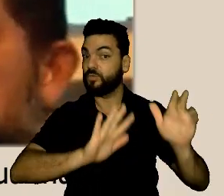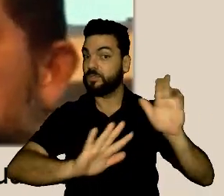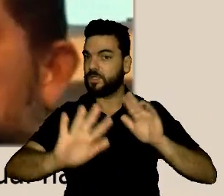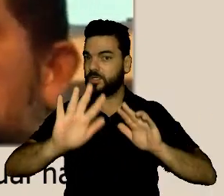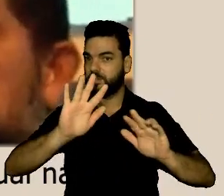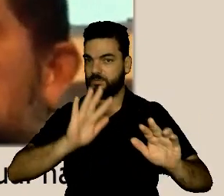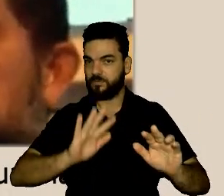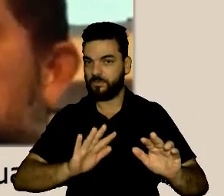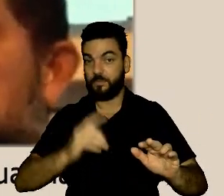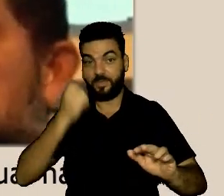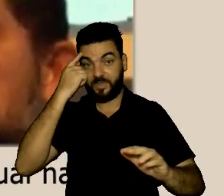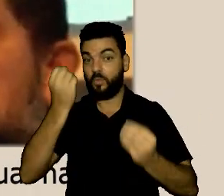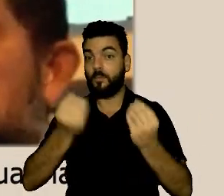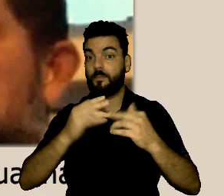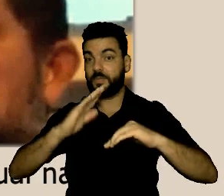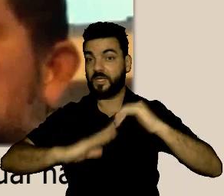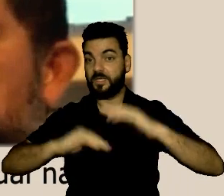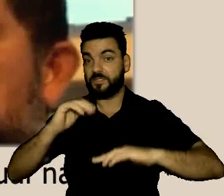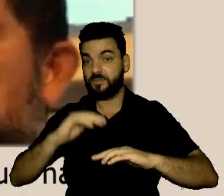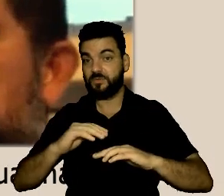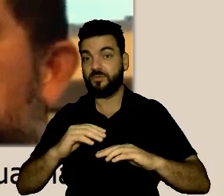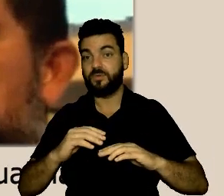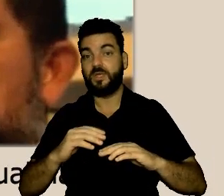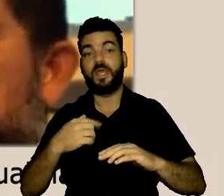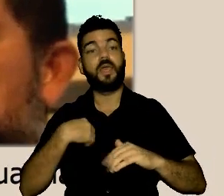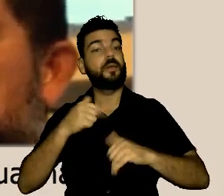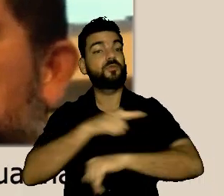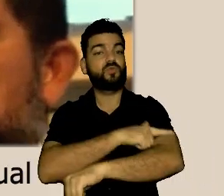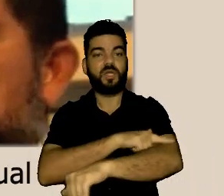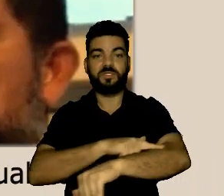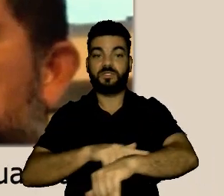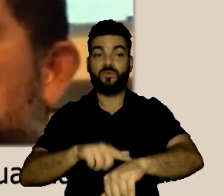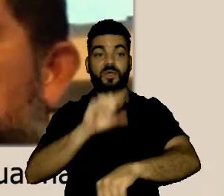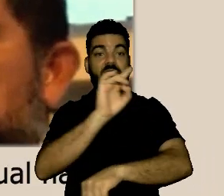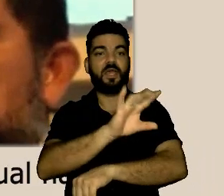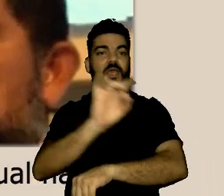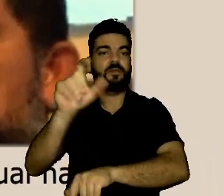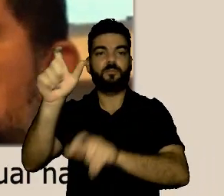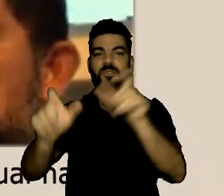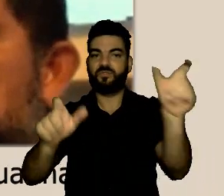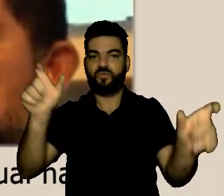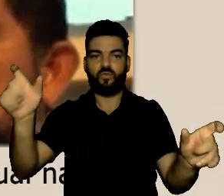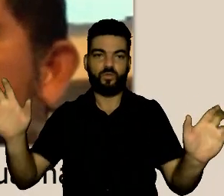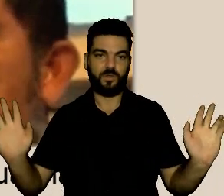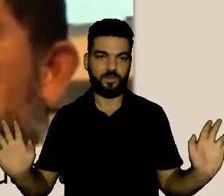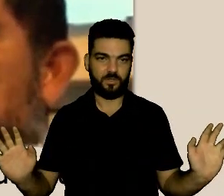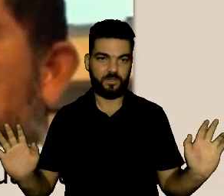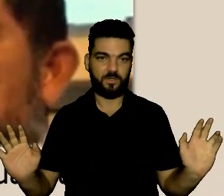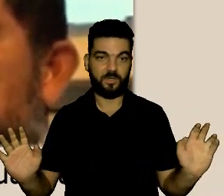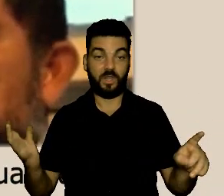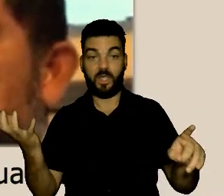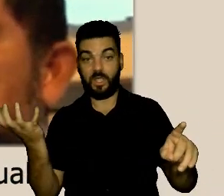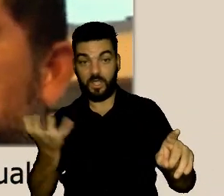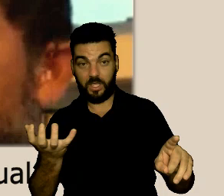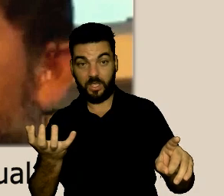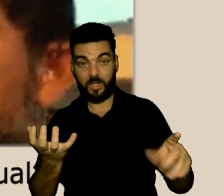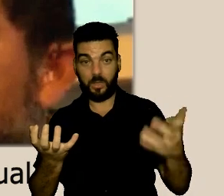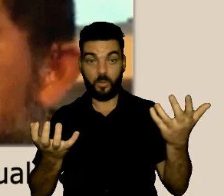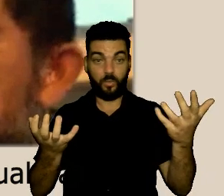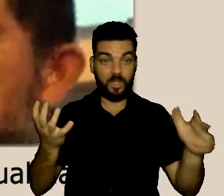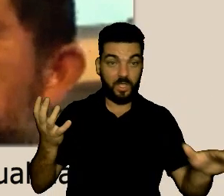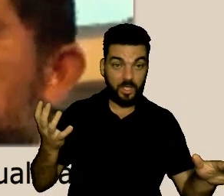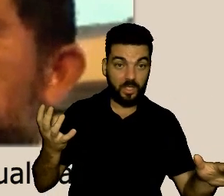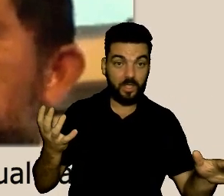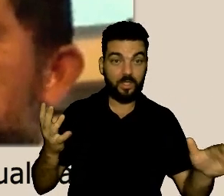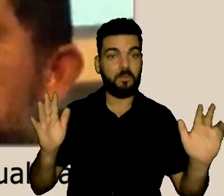eu sou mediadora mas eu também tenho que contar para vocês que do ponto de vista prático nós temos que respeitar acima de